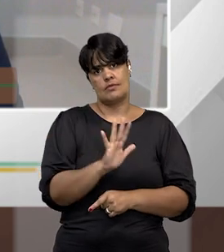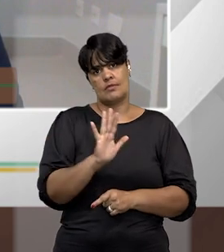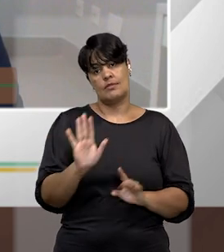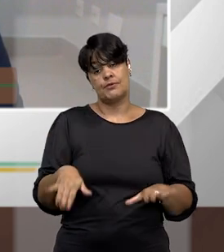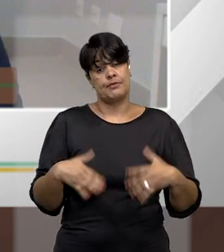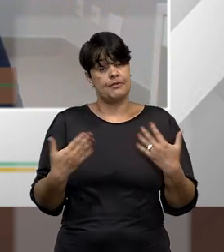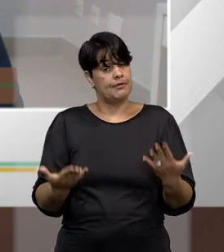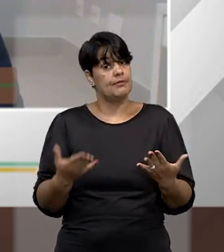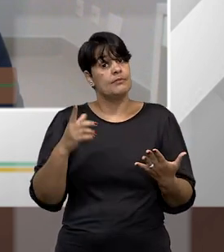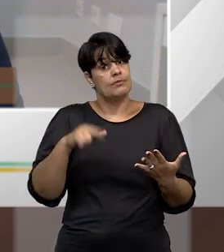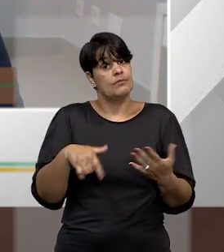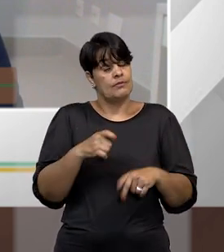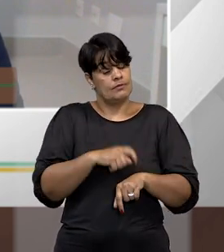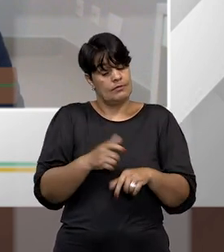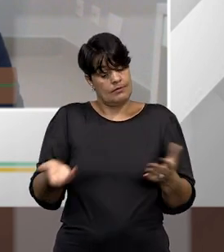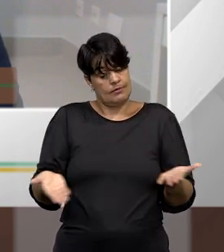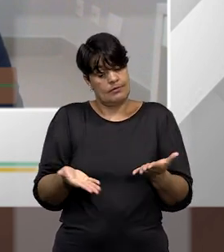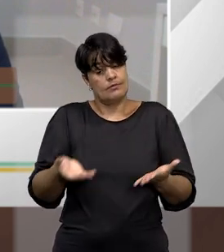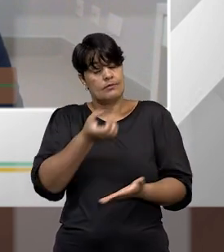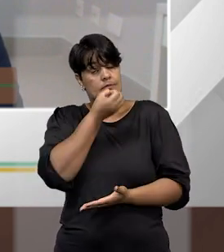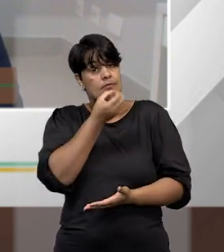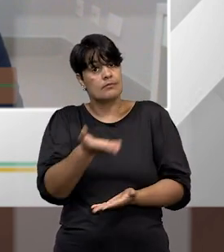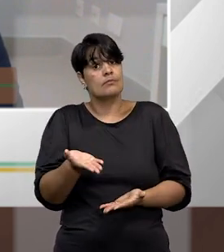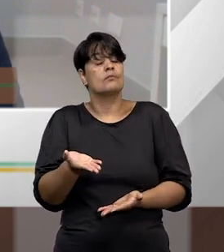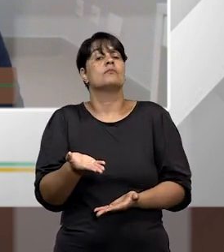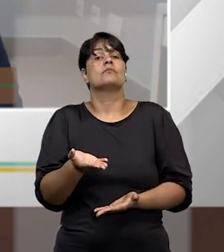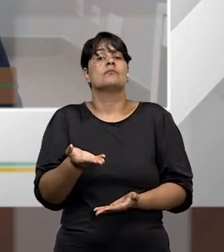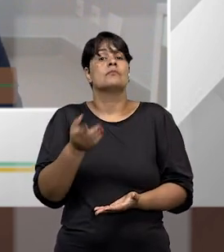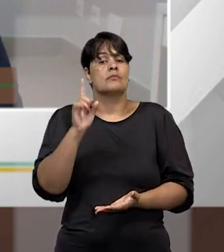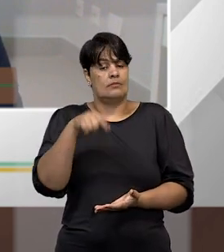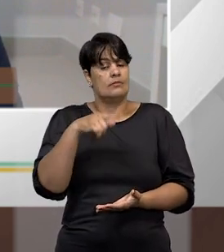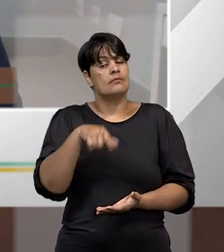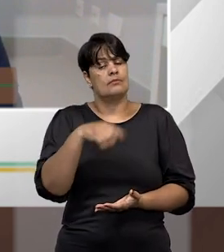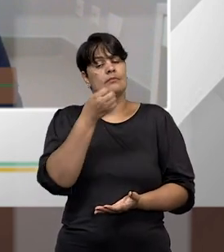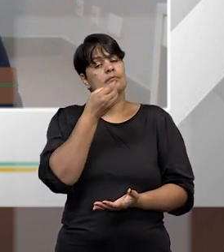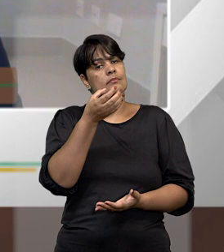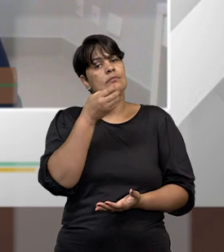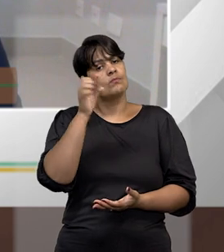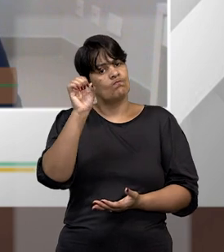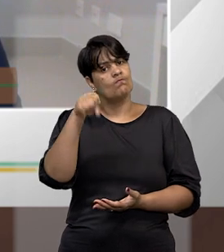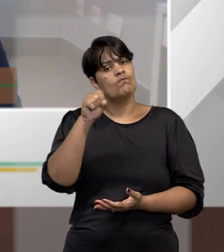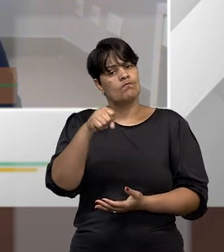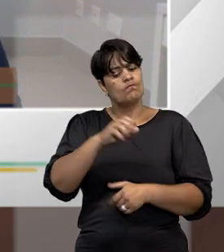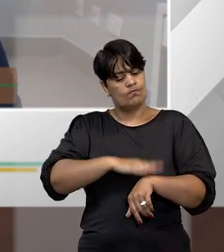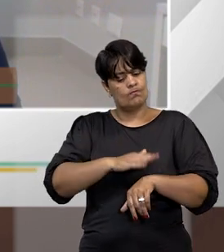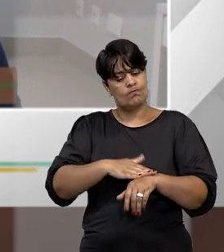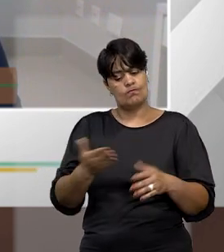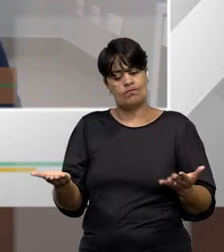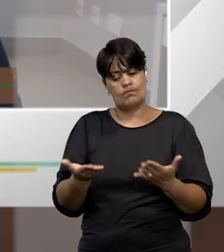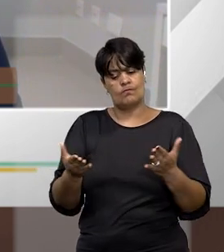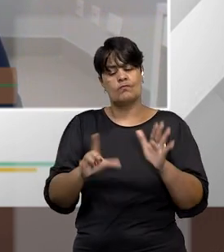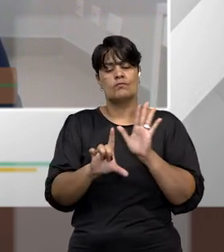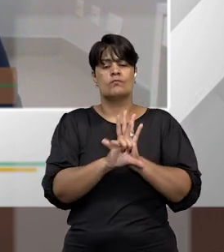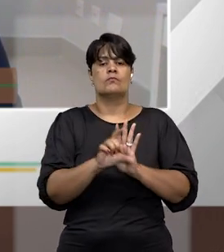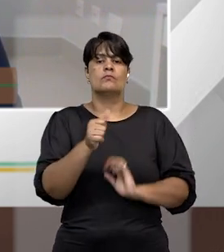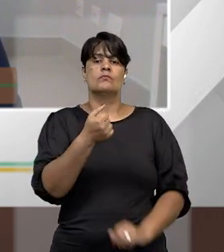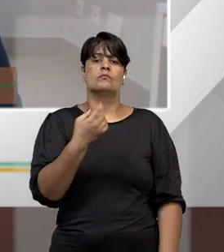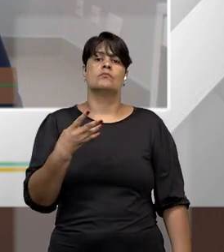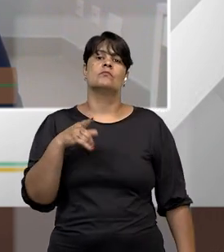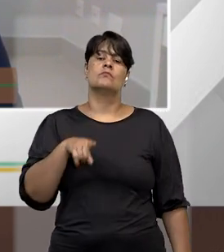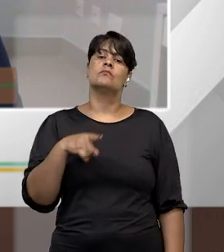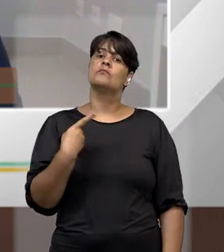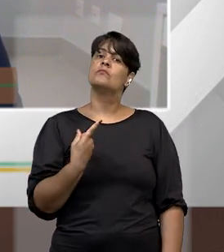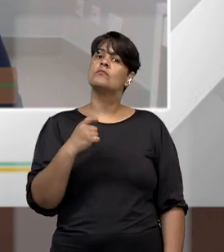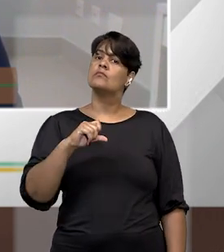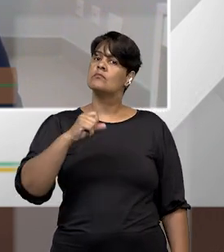em nosso país. Então, veio, sim, em bom momento a lei 14.197, como colocou o amigo Ricardo,